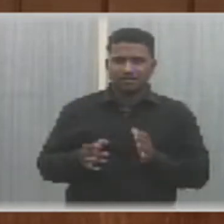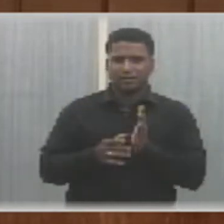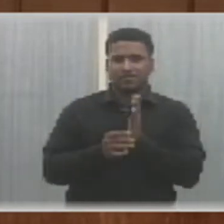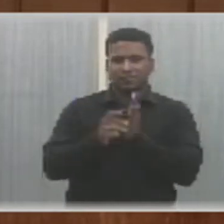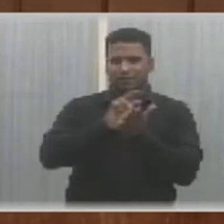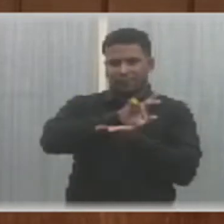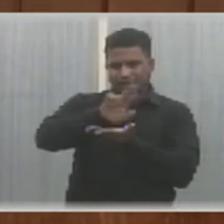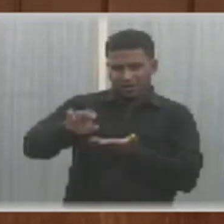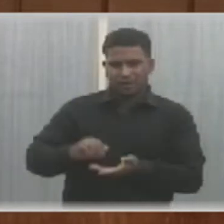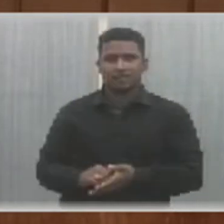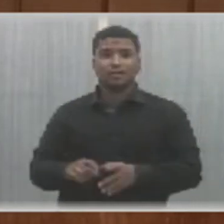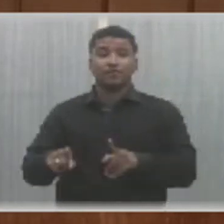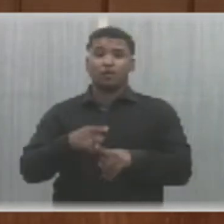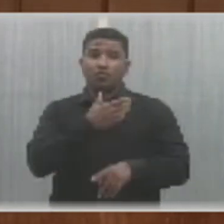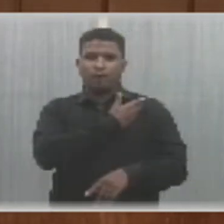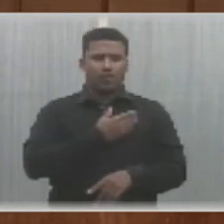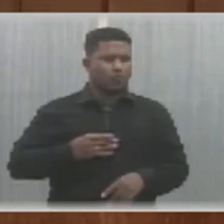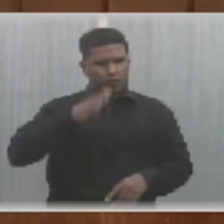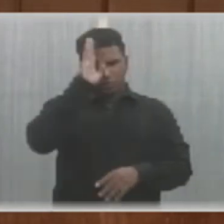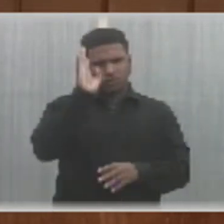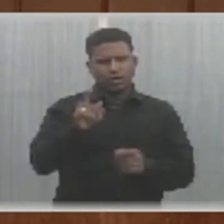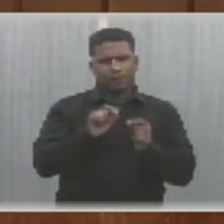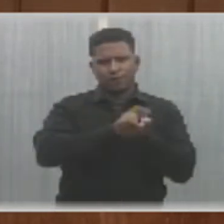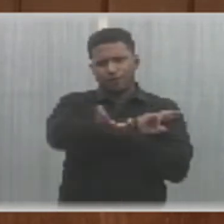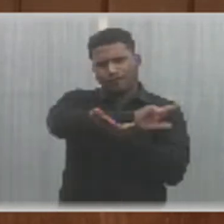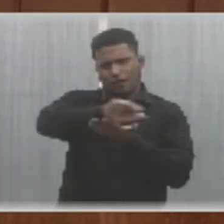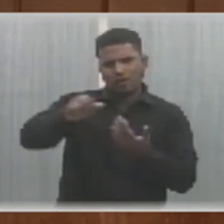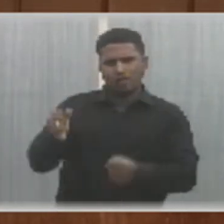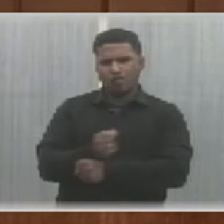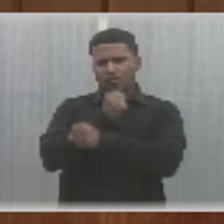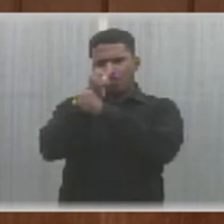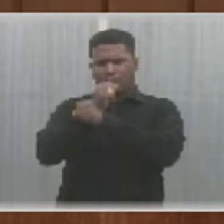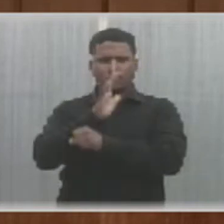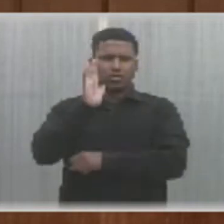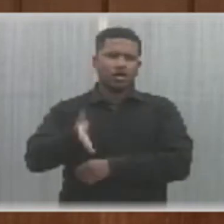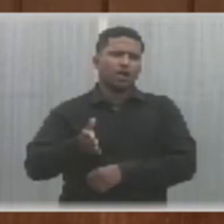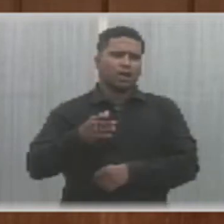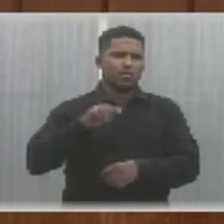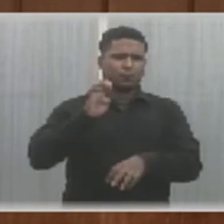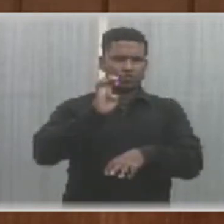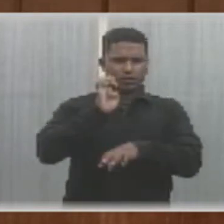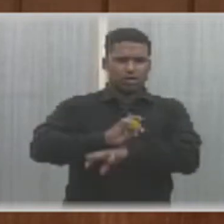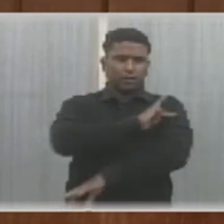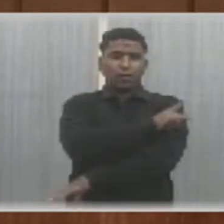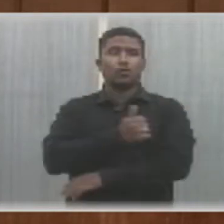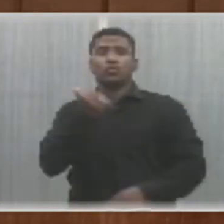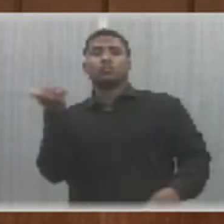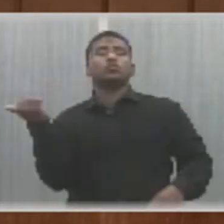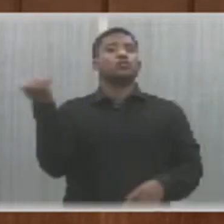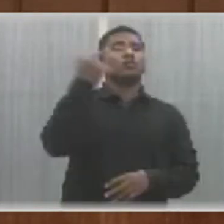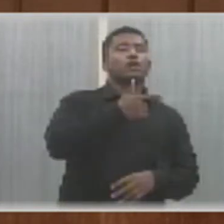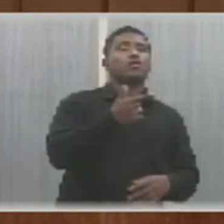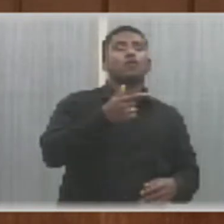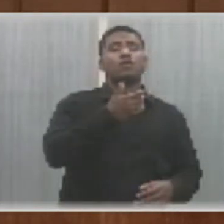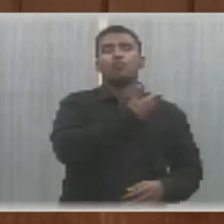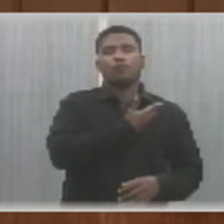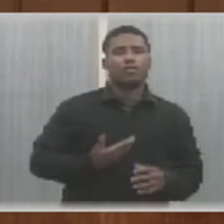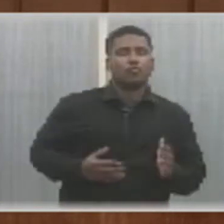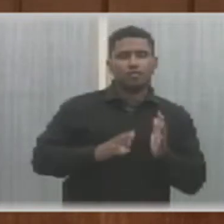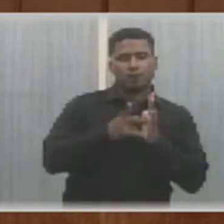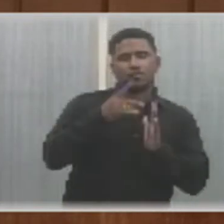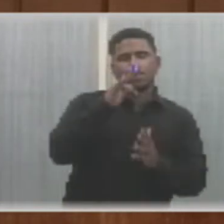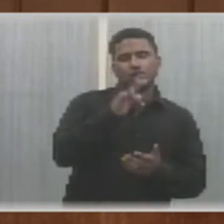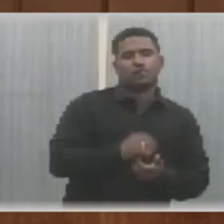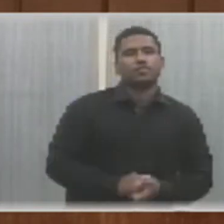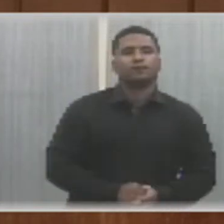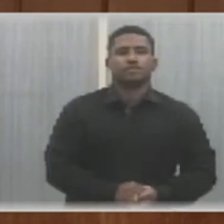administração do governo Bolsonaro já executou muitas mais ações concretas no estado do Piauí do que as realizadas no governo dos trabalhadores. Em a parte,